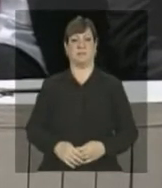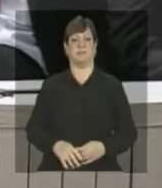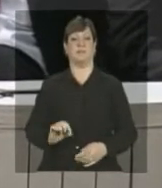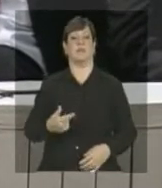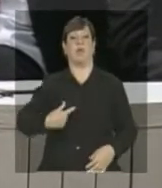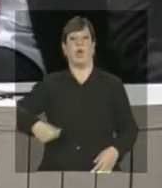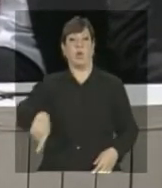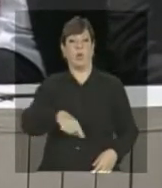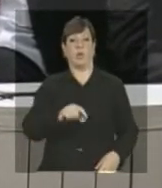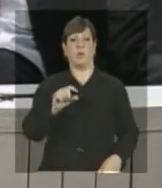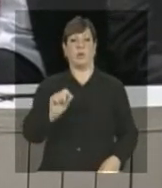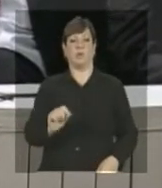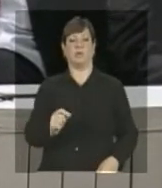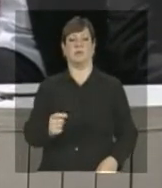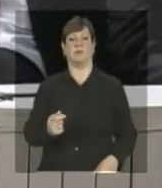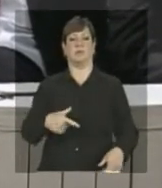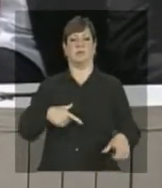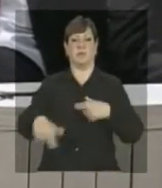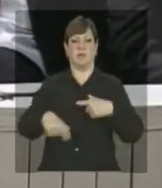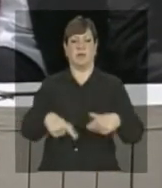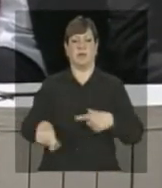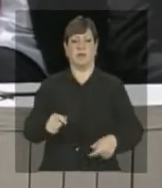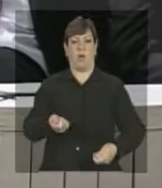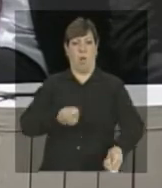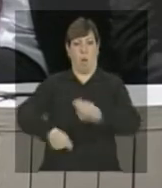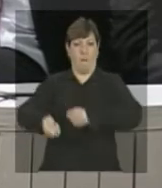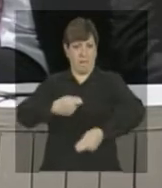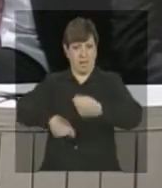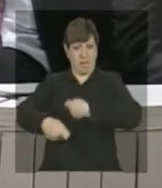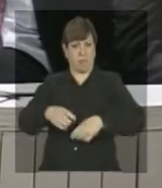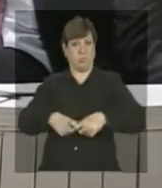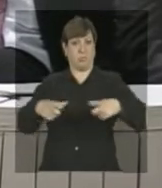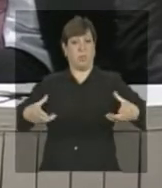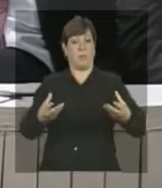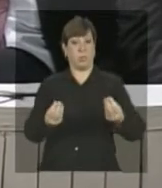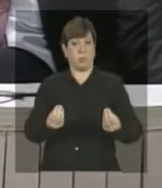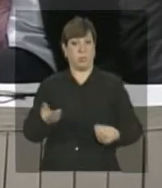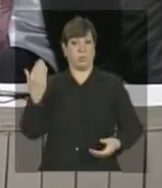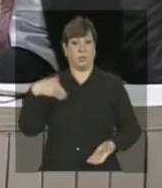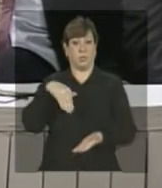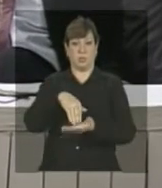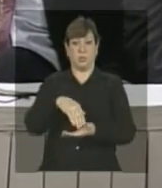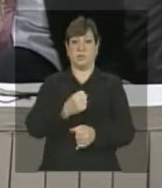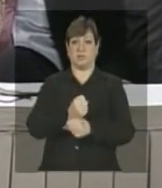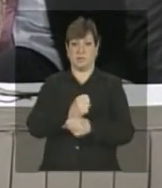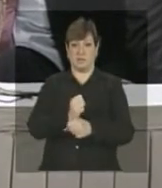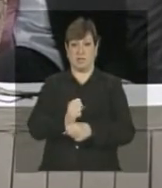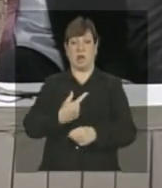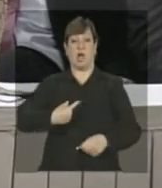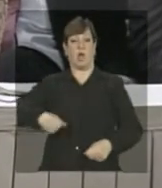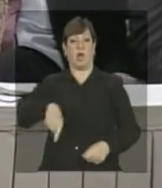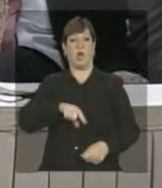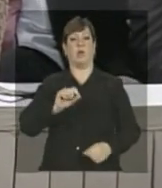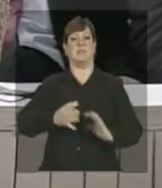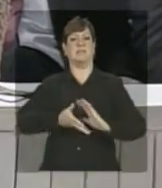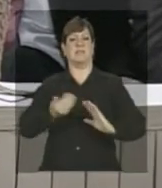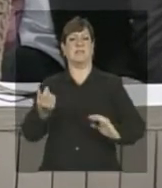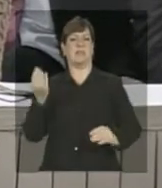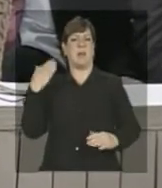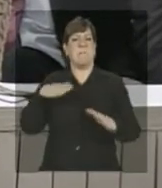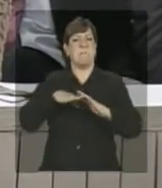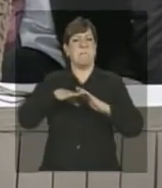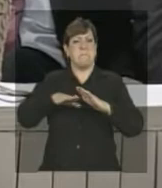cresceram significativamente nos últimos anos. Nós saímos de níveis muito